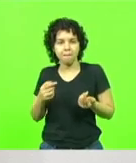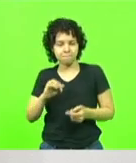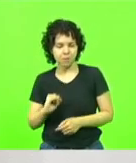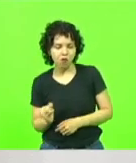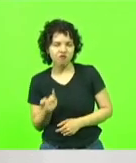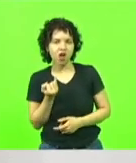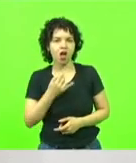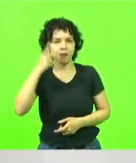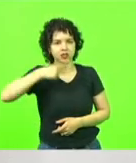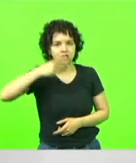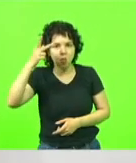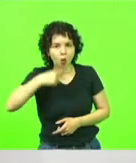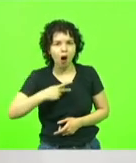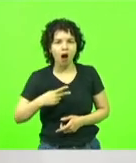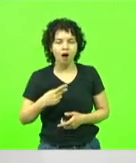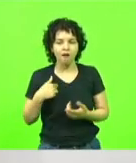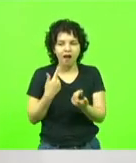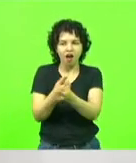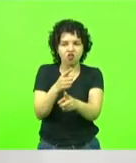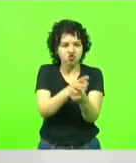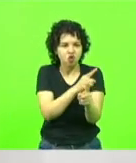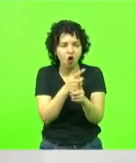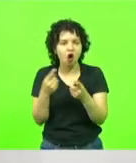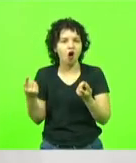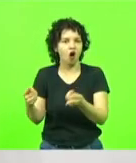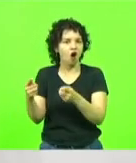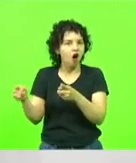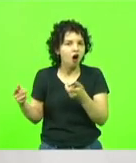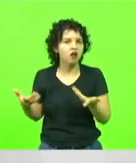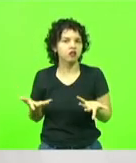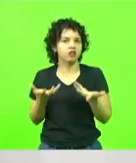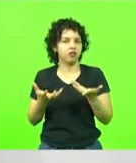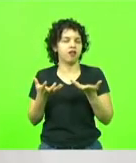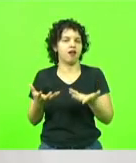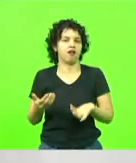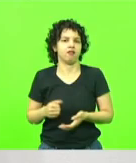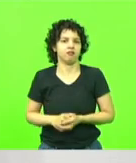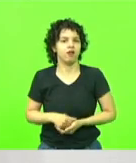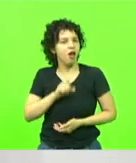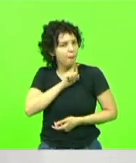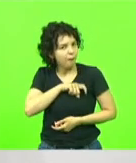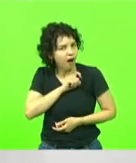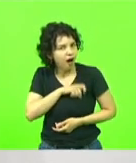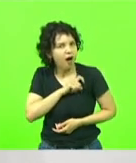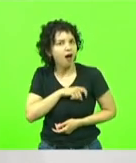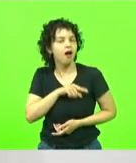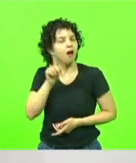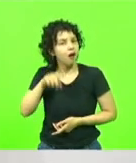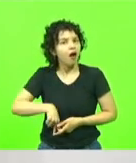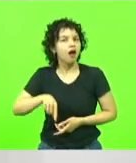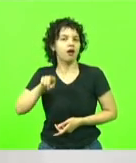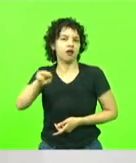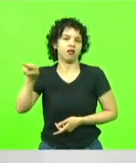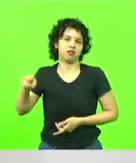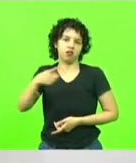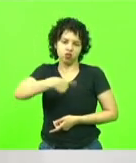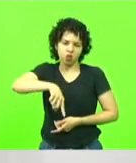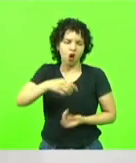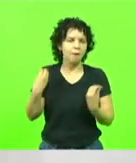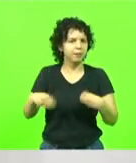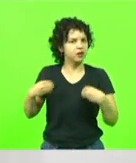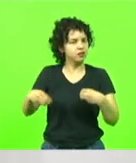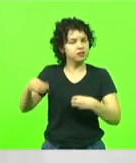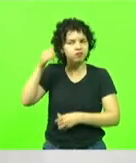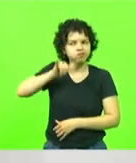sobre a discórdia dos outros, ou seja, ato maléfico, que merece a nossa indignação e